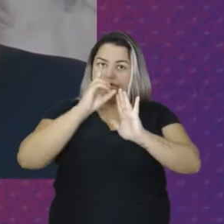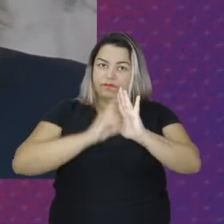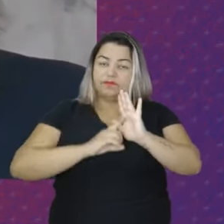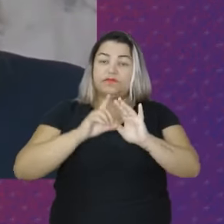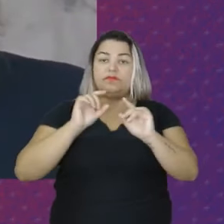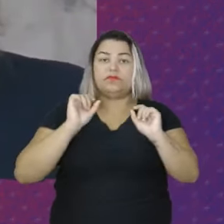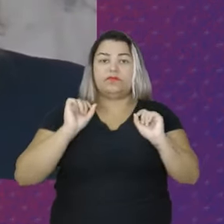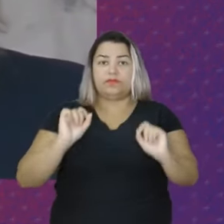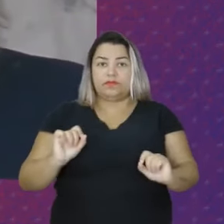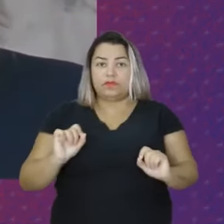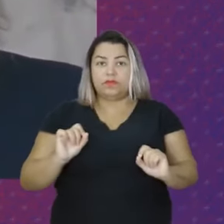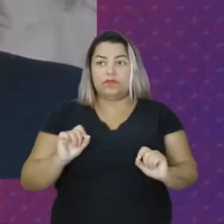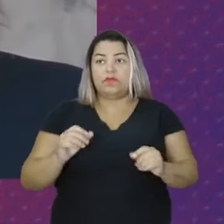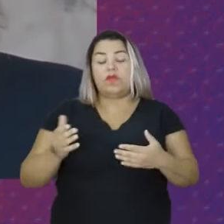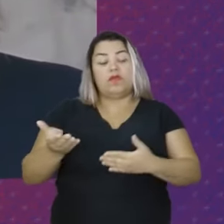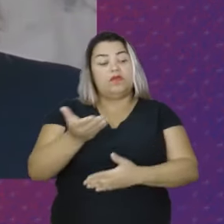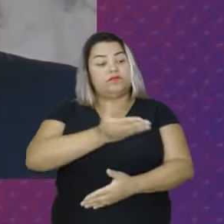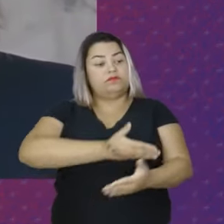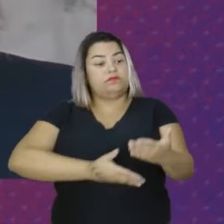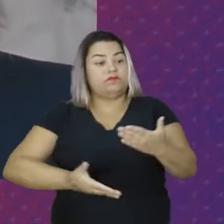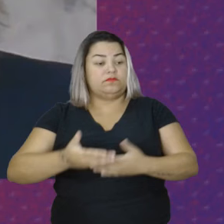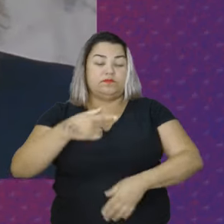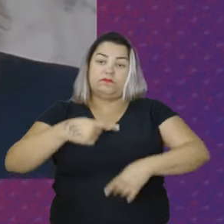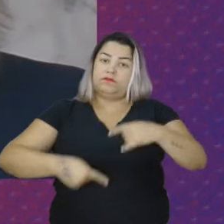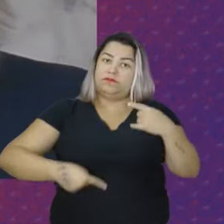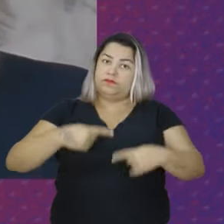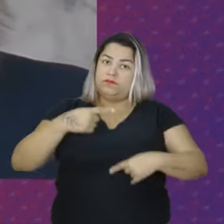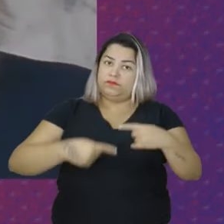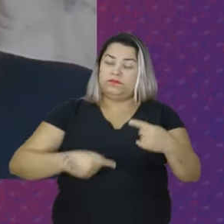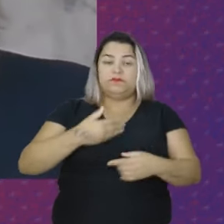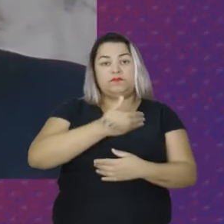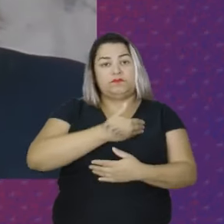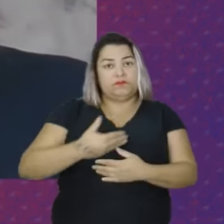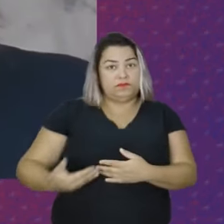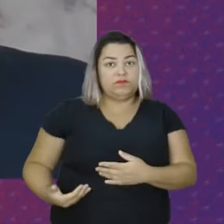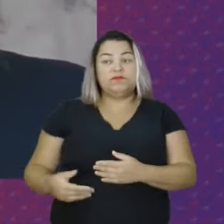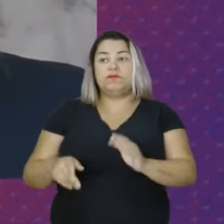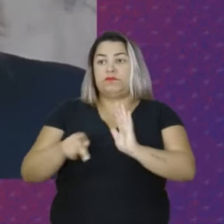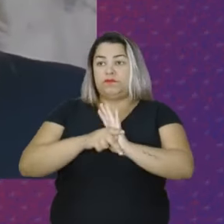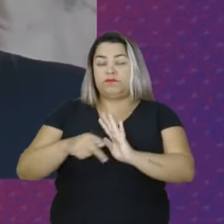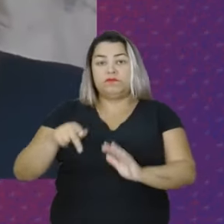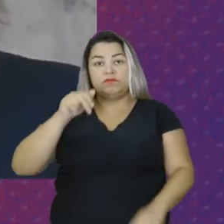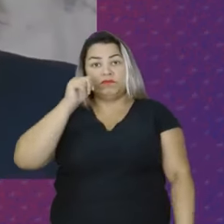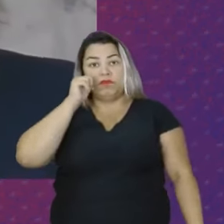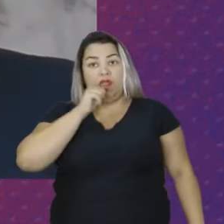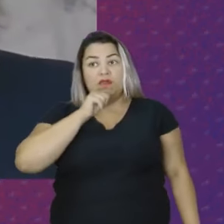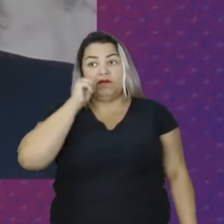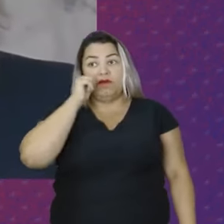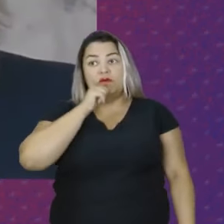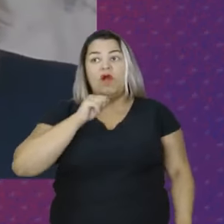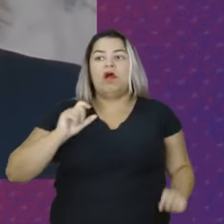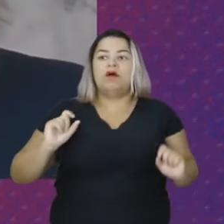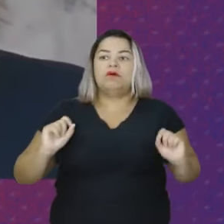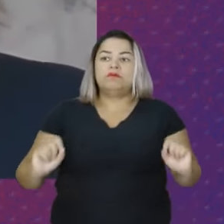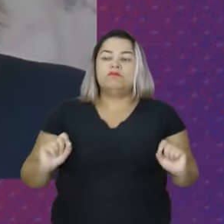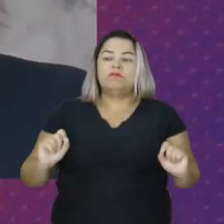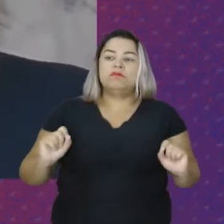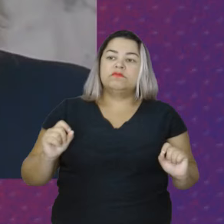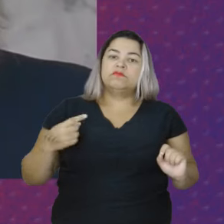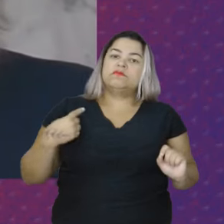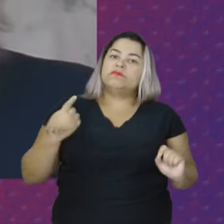envolvendo a área de políticas públicas para as mulheres portanto nós estamos